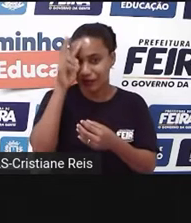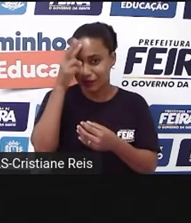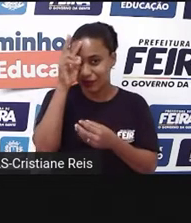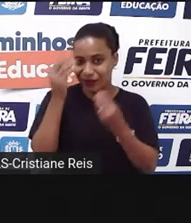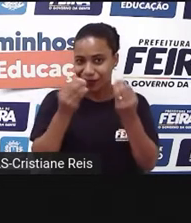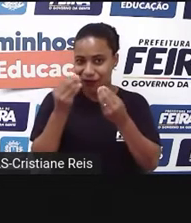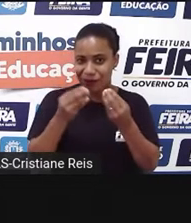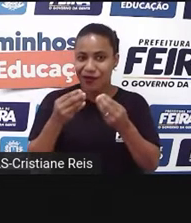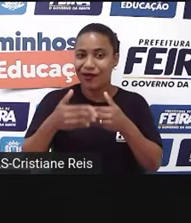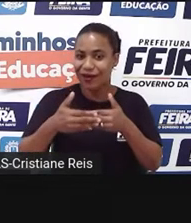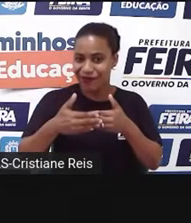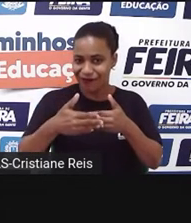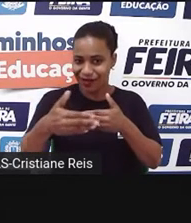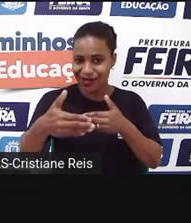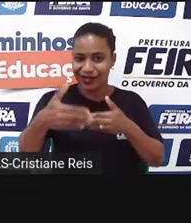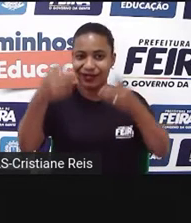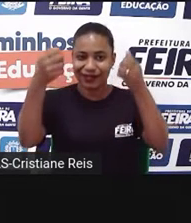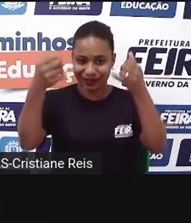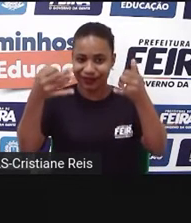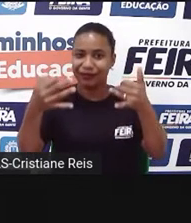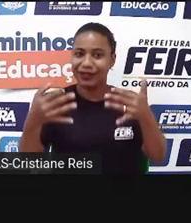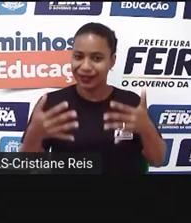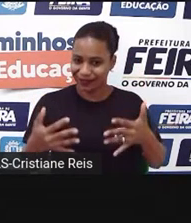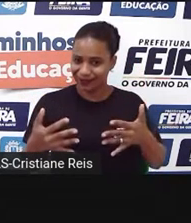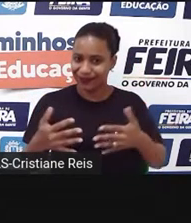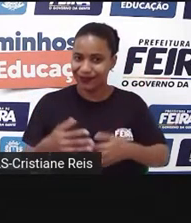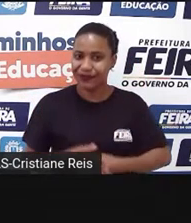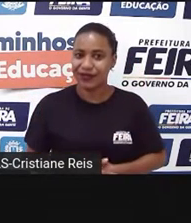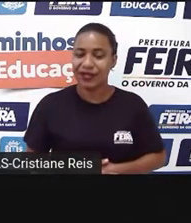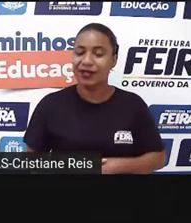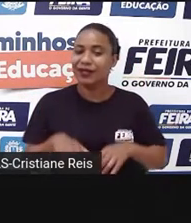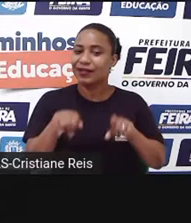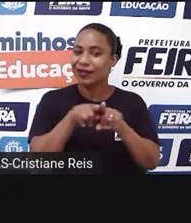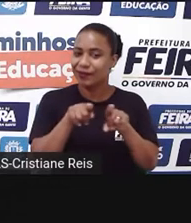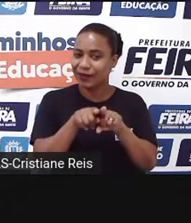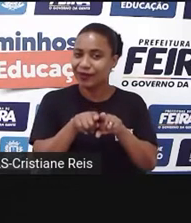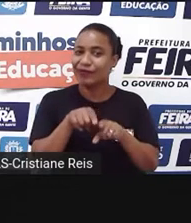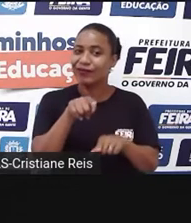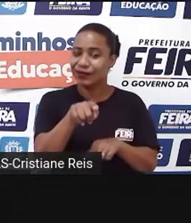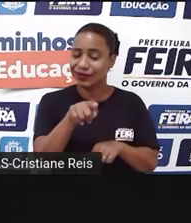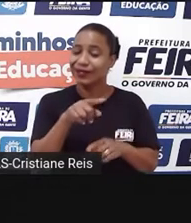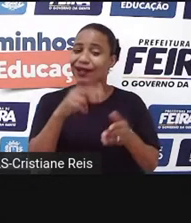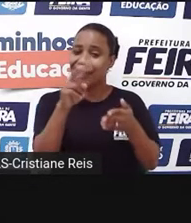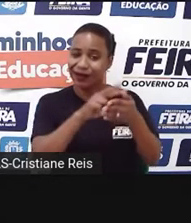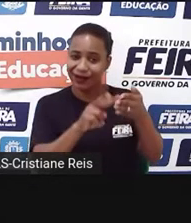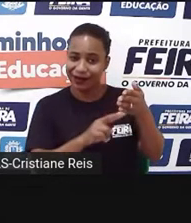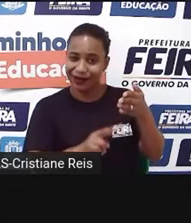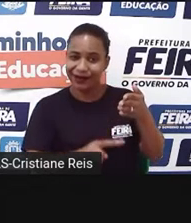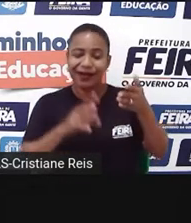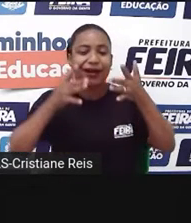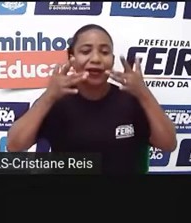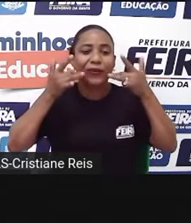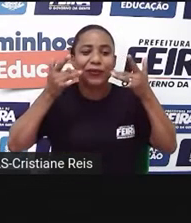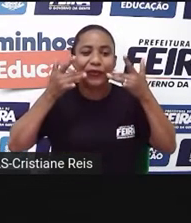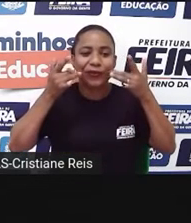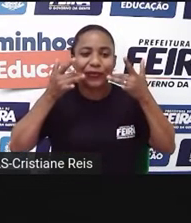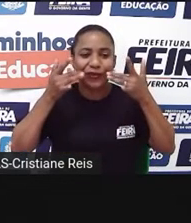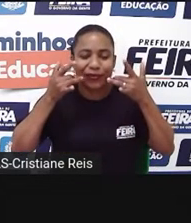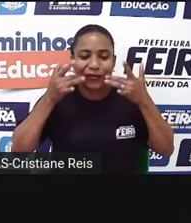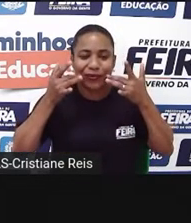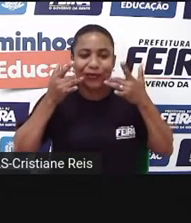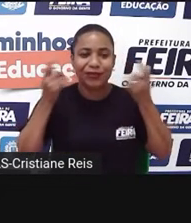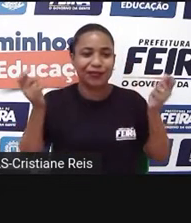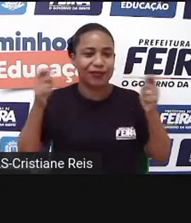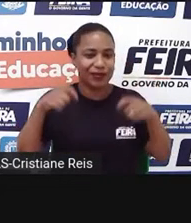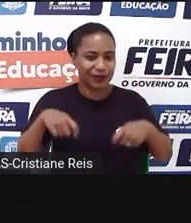disso na sequência da aula. Let's go! E fica também aí a dica para vocês lerem essa peça teatral. Vocês podem